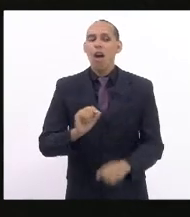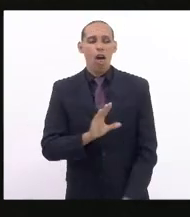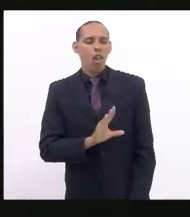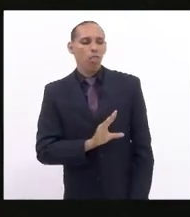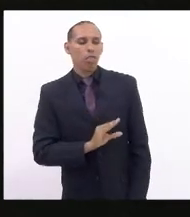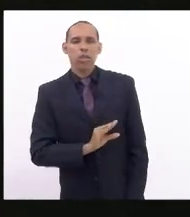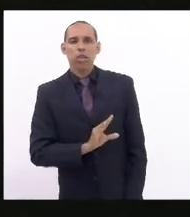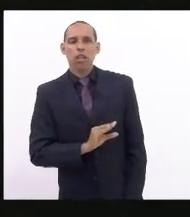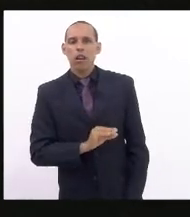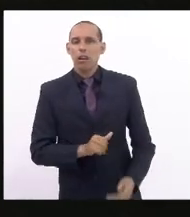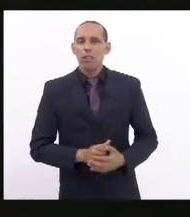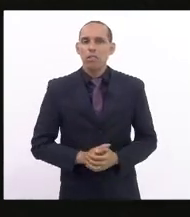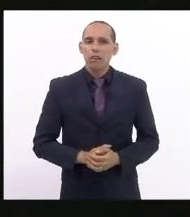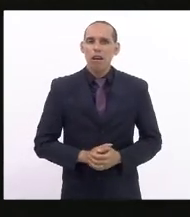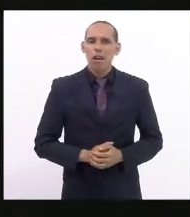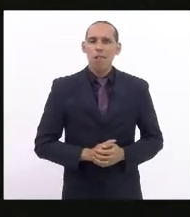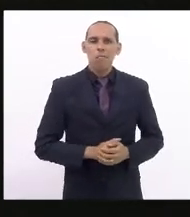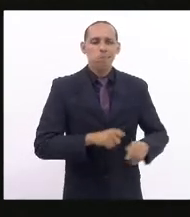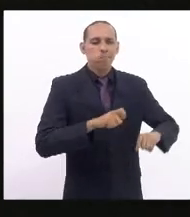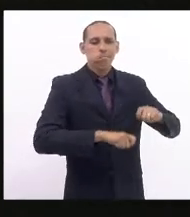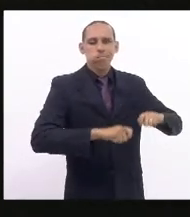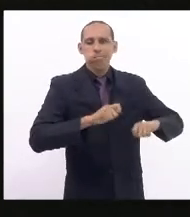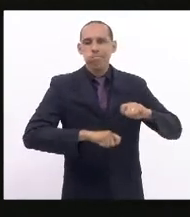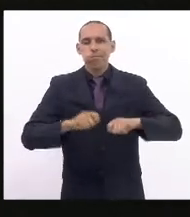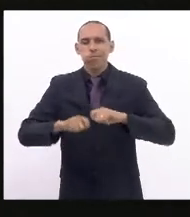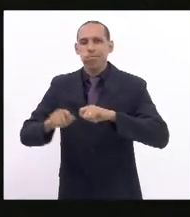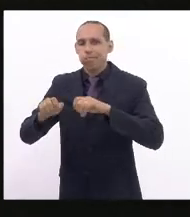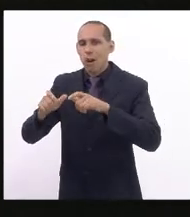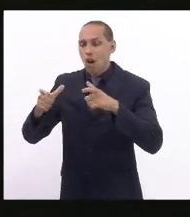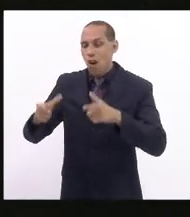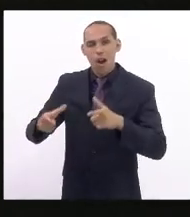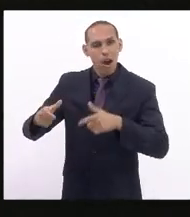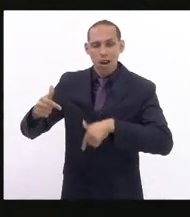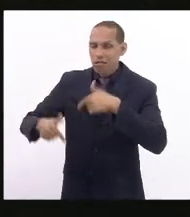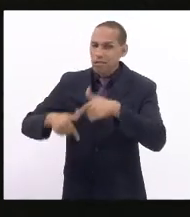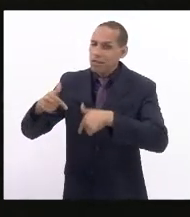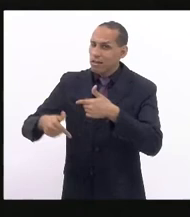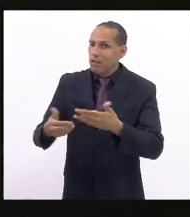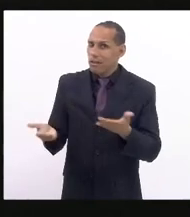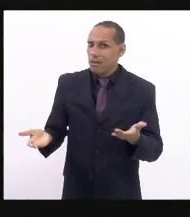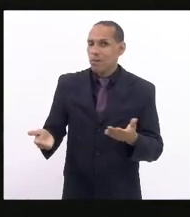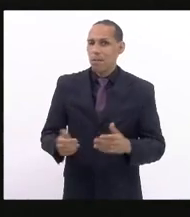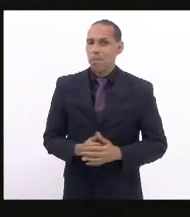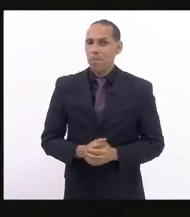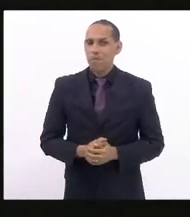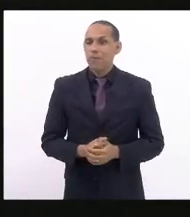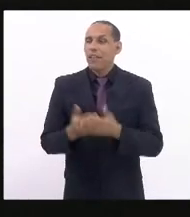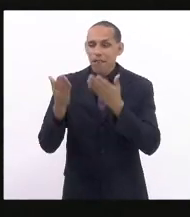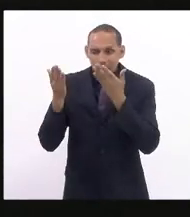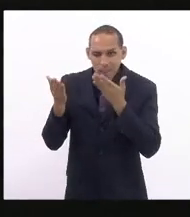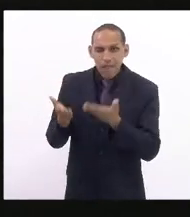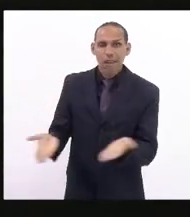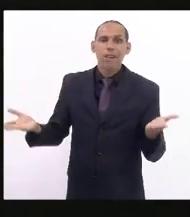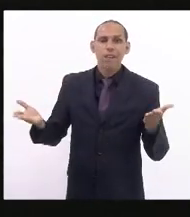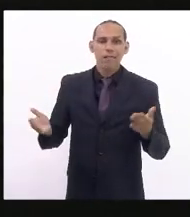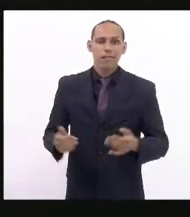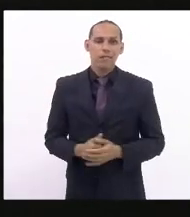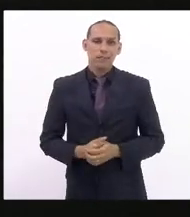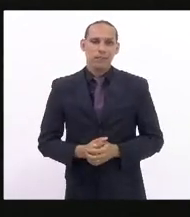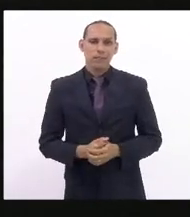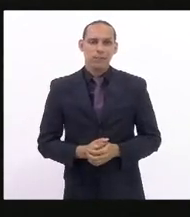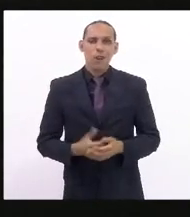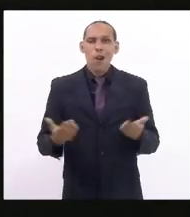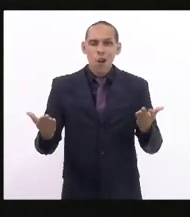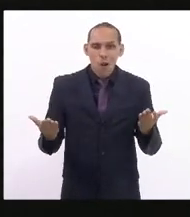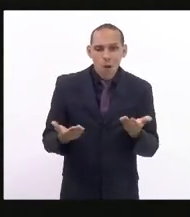foram vítimas de abuso nos espaços de trabalho, ainda que estivessem sobre o mundo